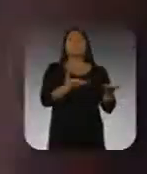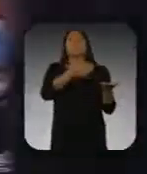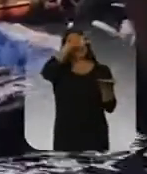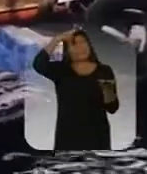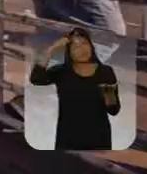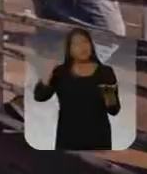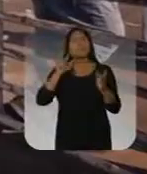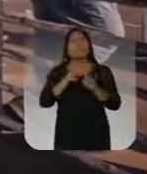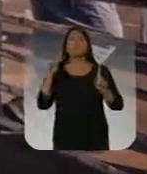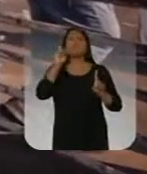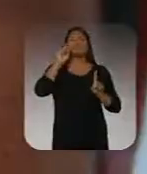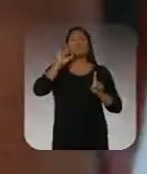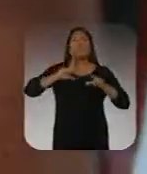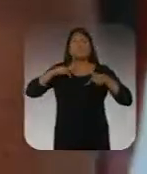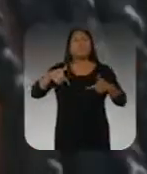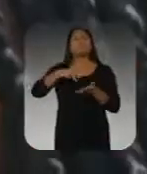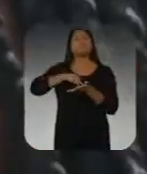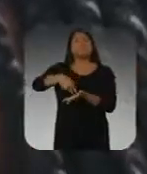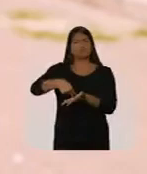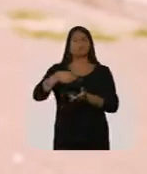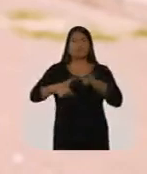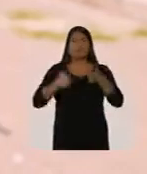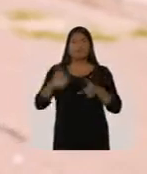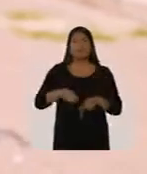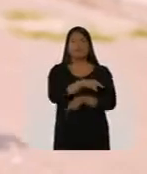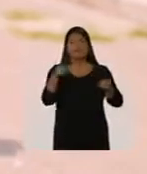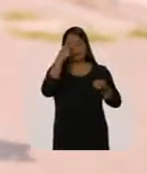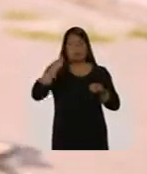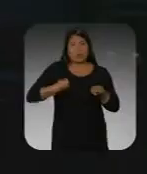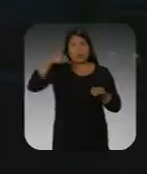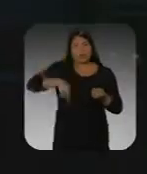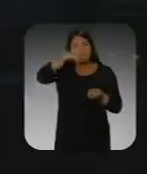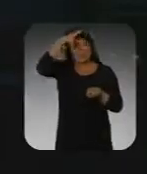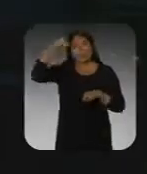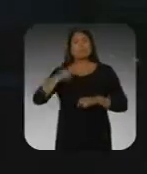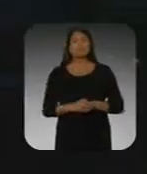todos os dias para trabalhar cada vez mais por quem vive na capital do nosso Amazonas.